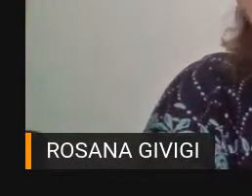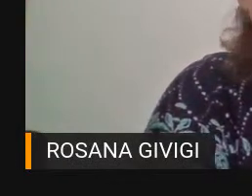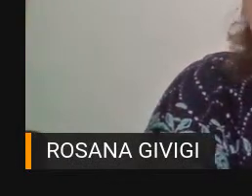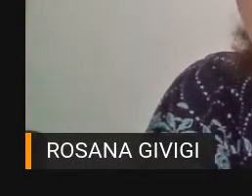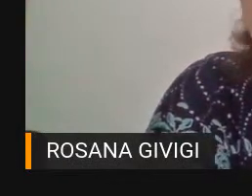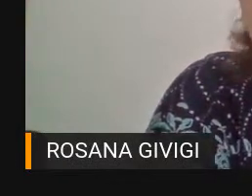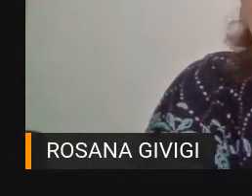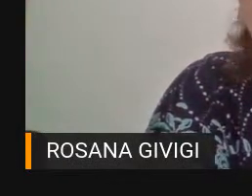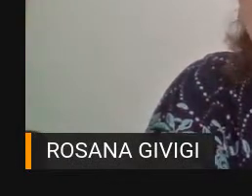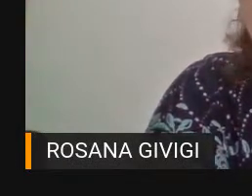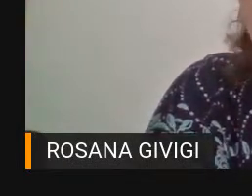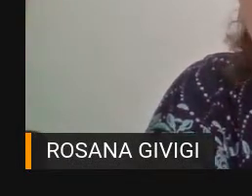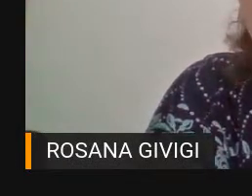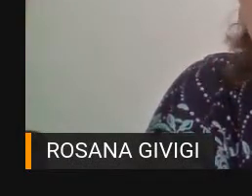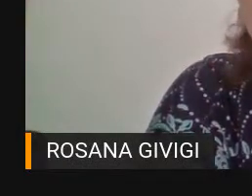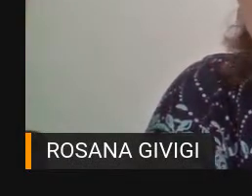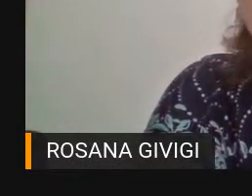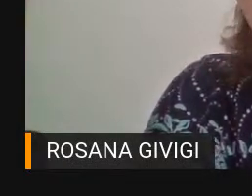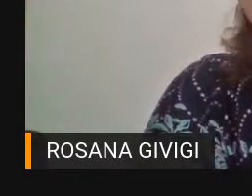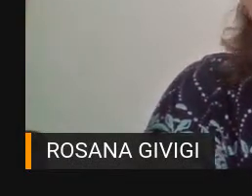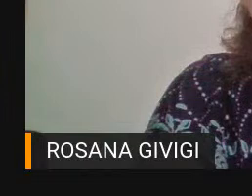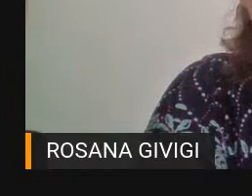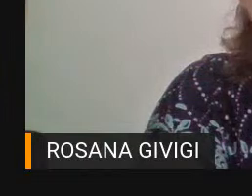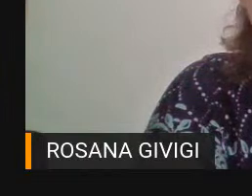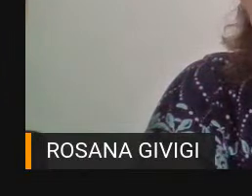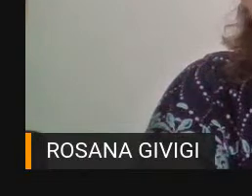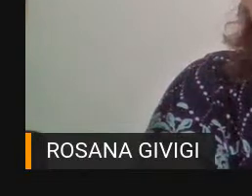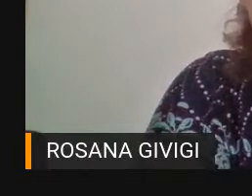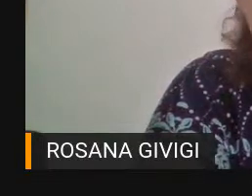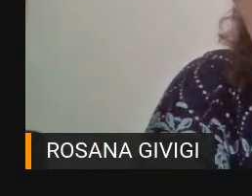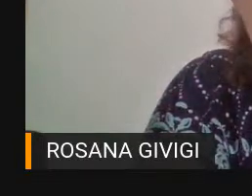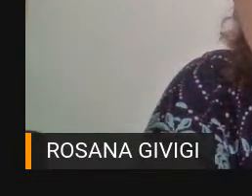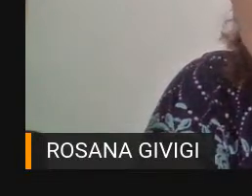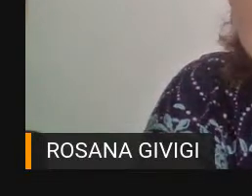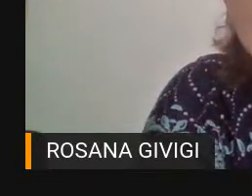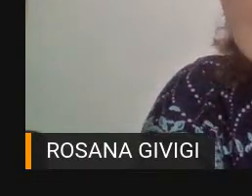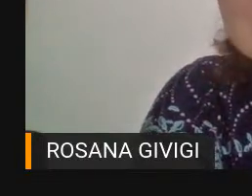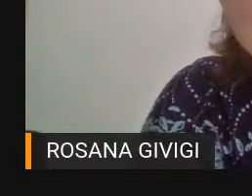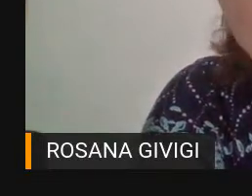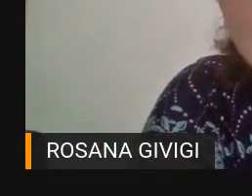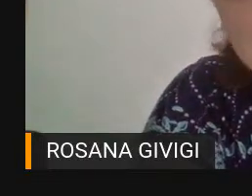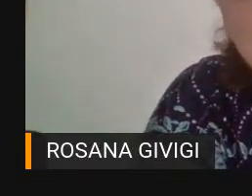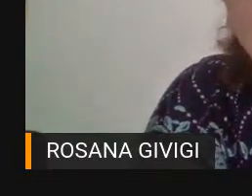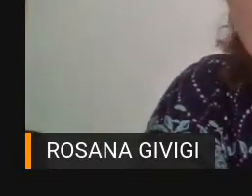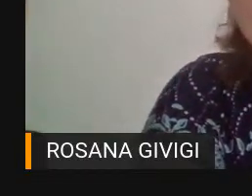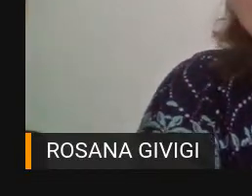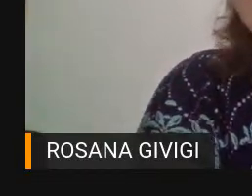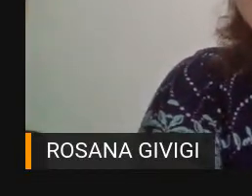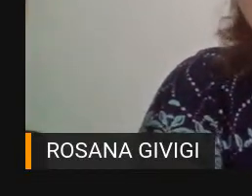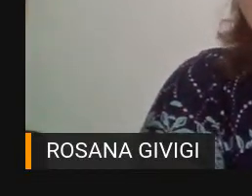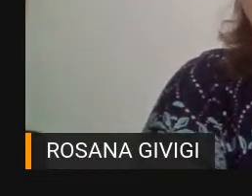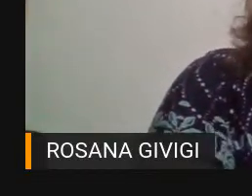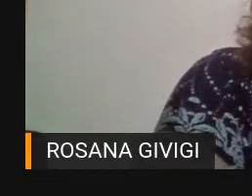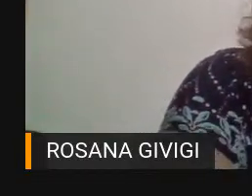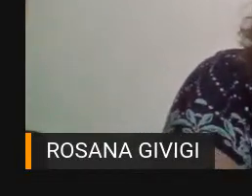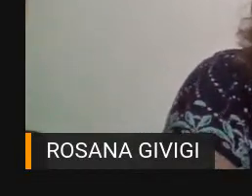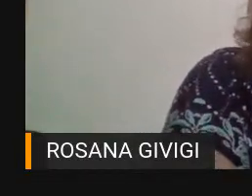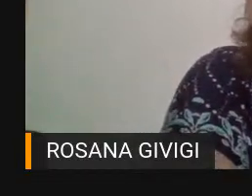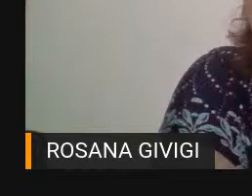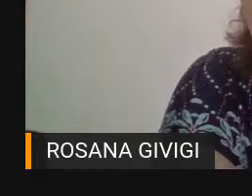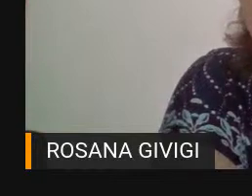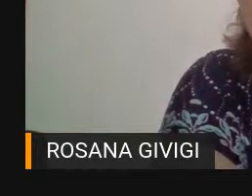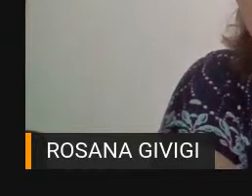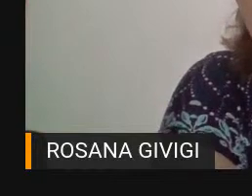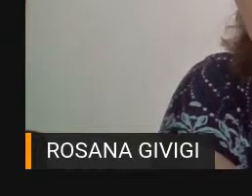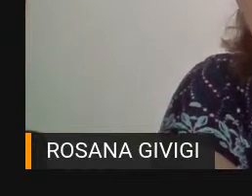Que é tão importante Quanto as deficiências Sejam elas quais forem Gostaria